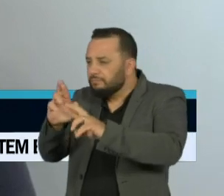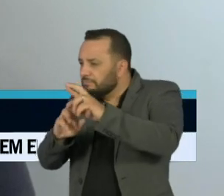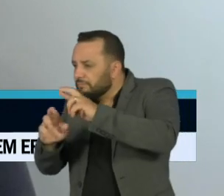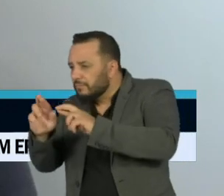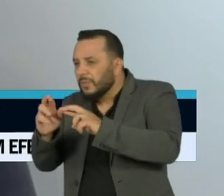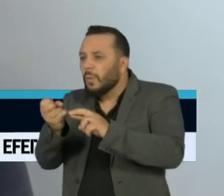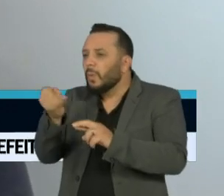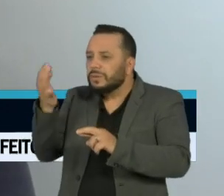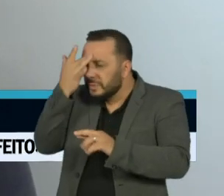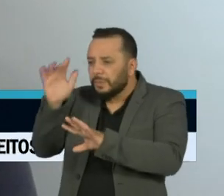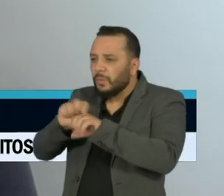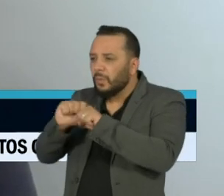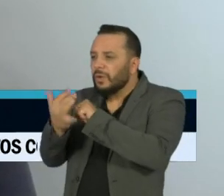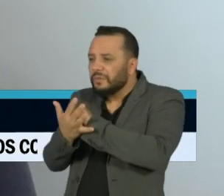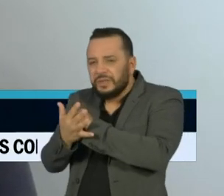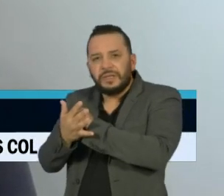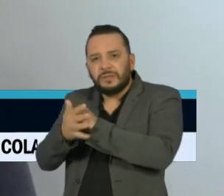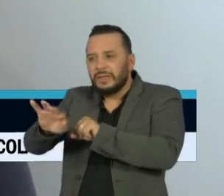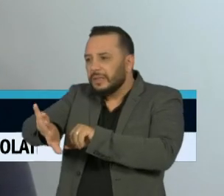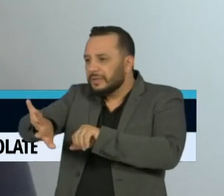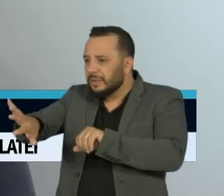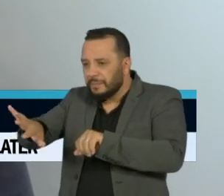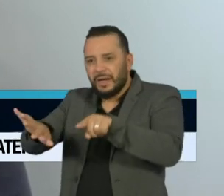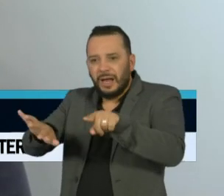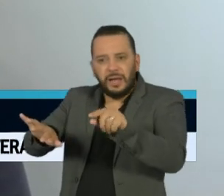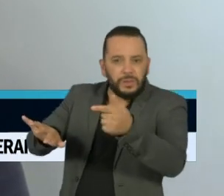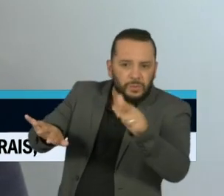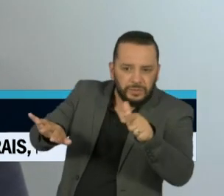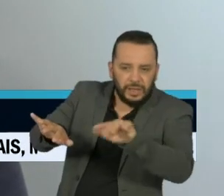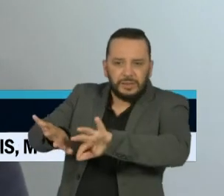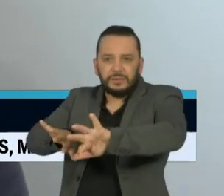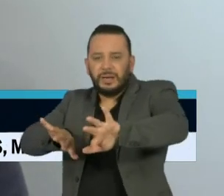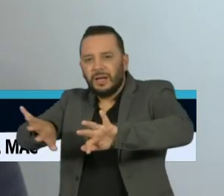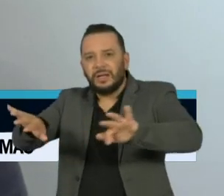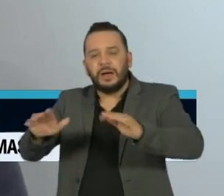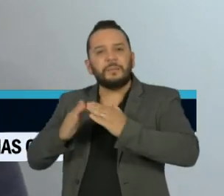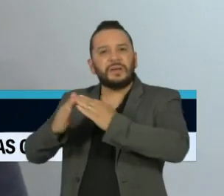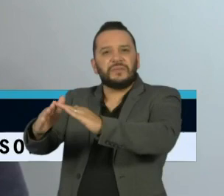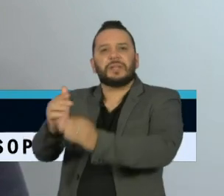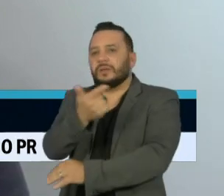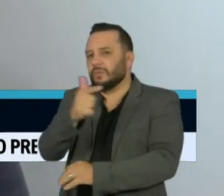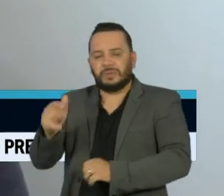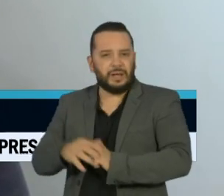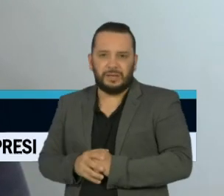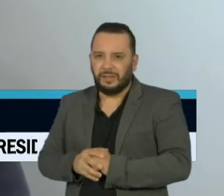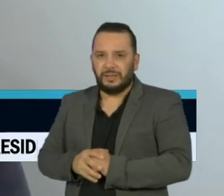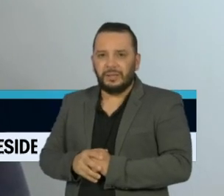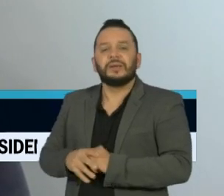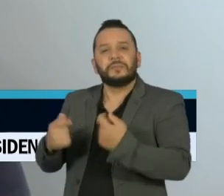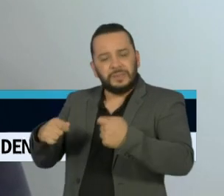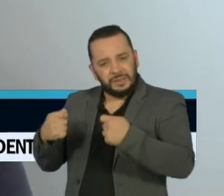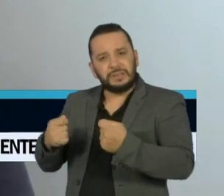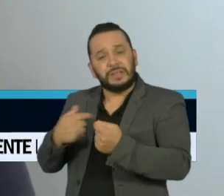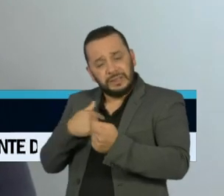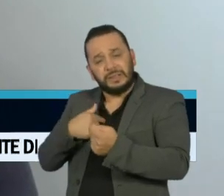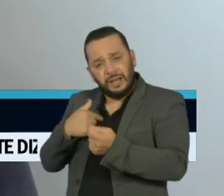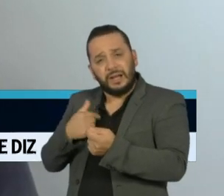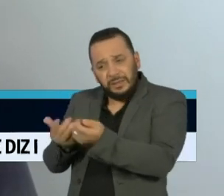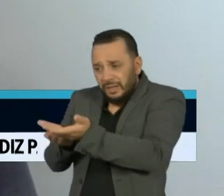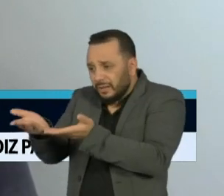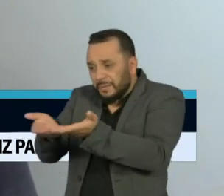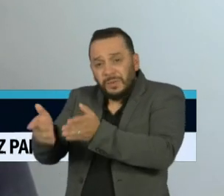a encontrar quem tem Covid nas periferias antes dessas pessoas precisarem de atendimento médico mais sério,